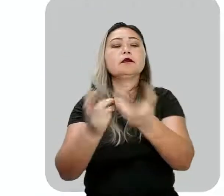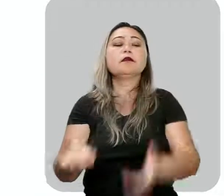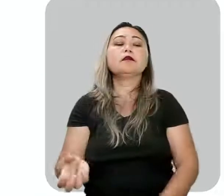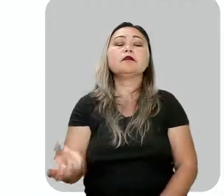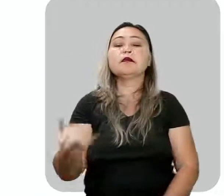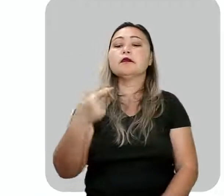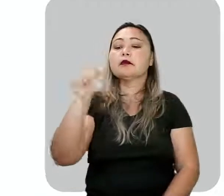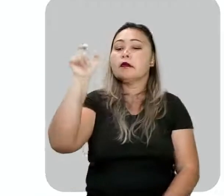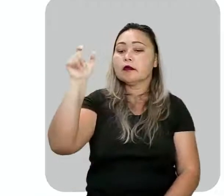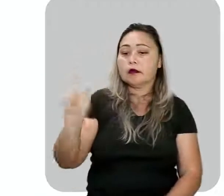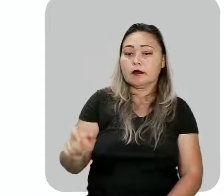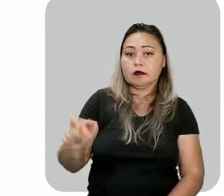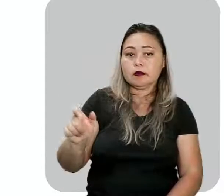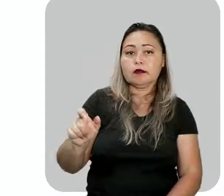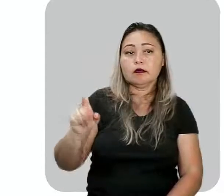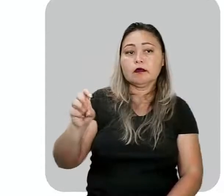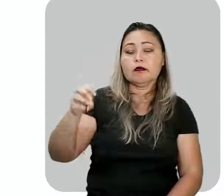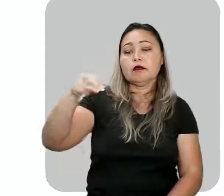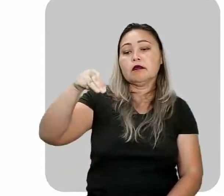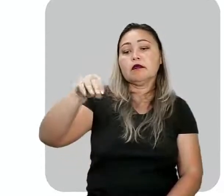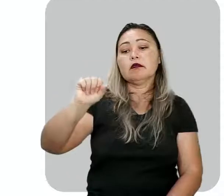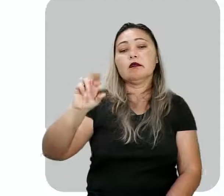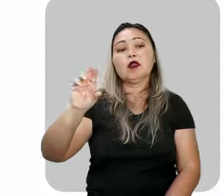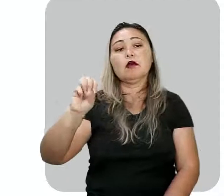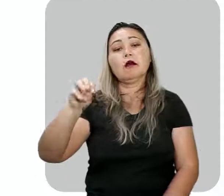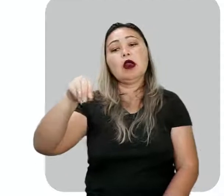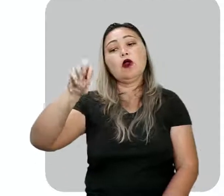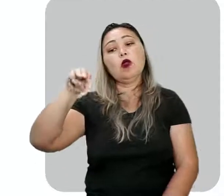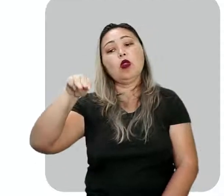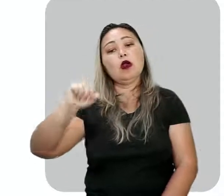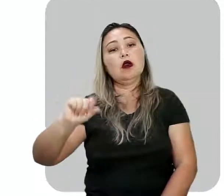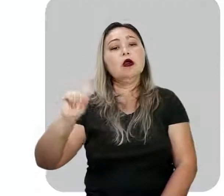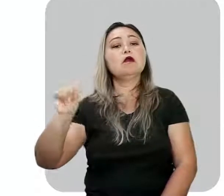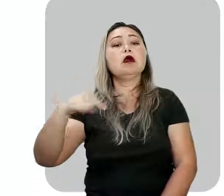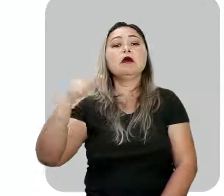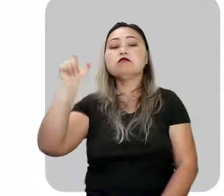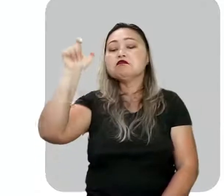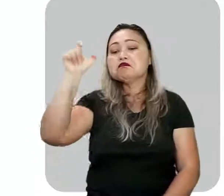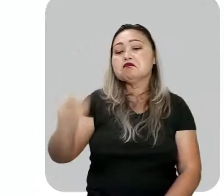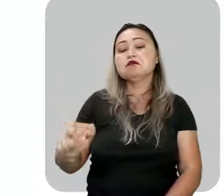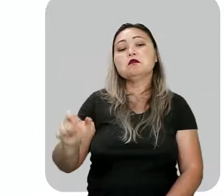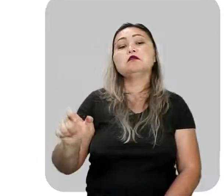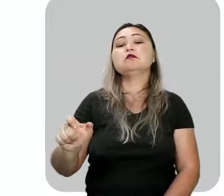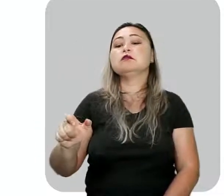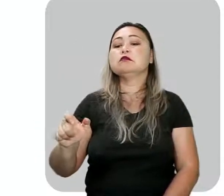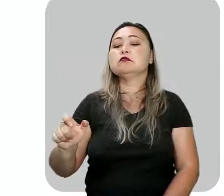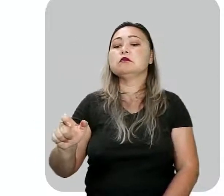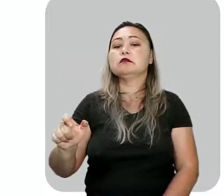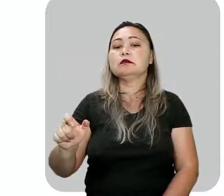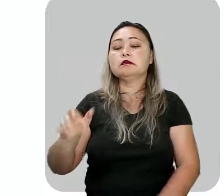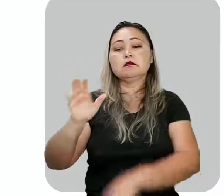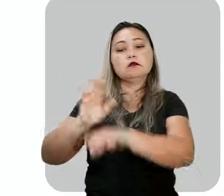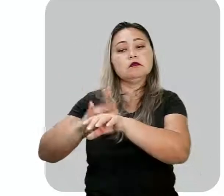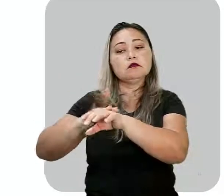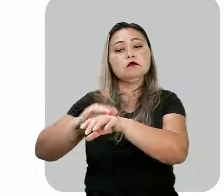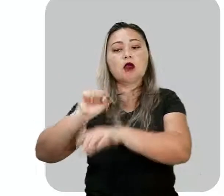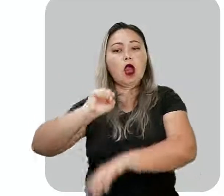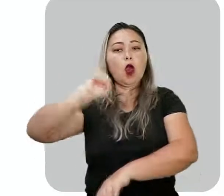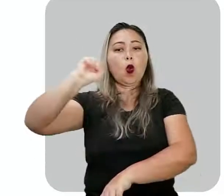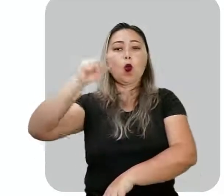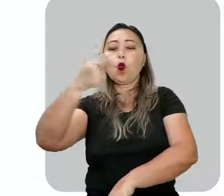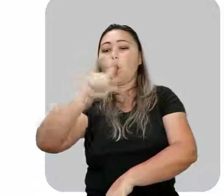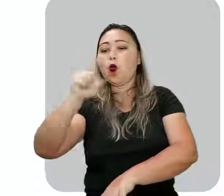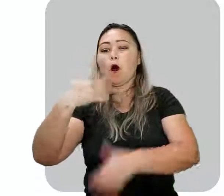lá. Personagens aí de Macunaíma. Macunaíma, protagonista da obra, o herói